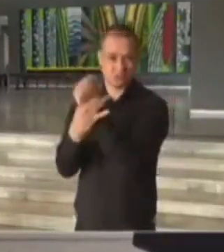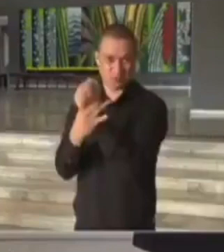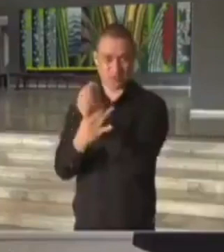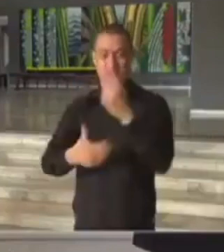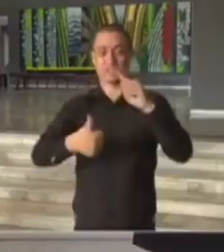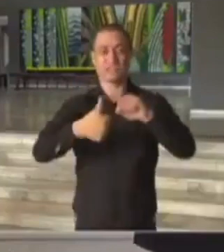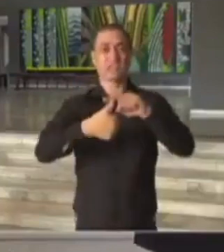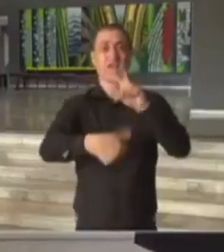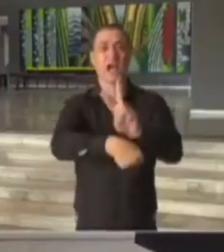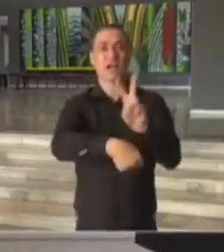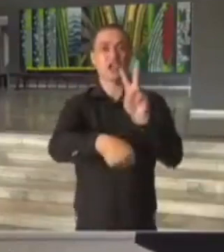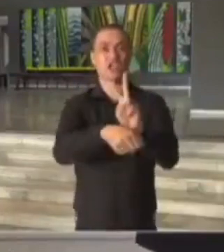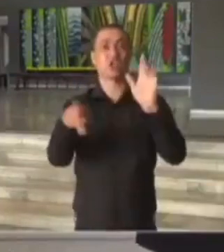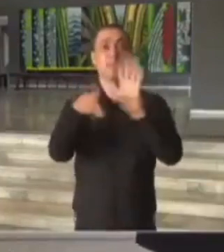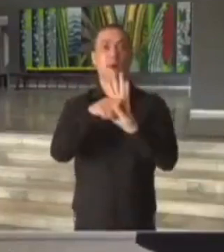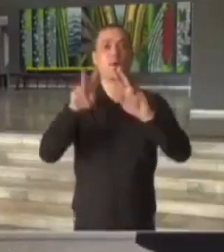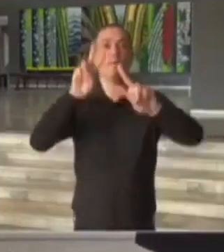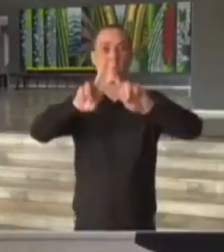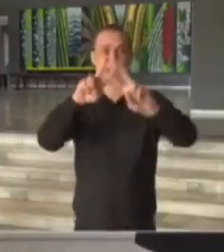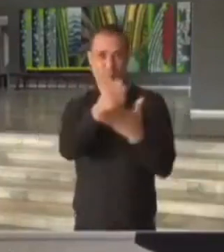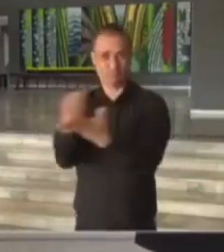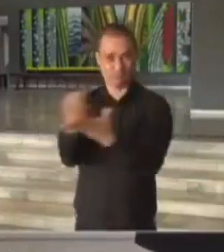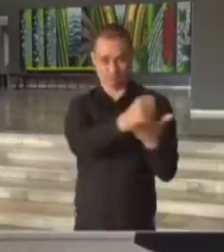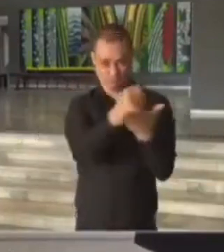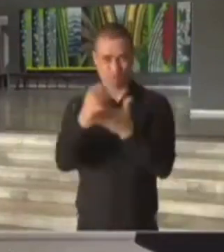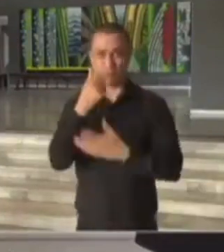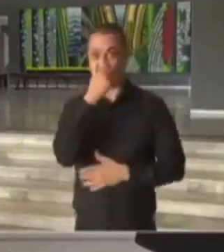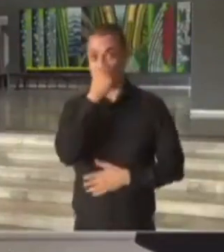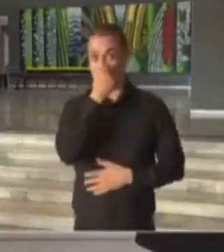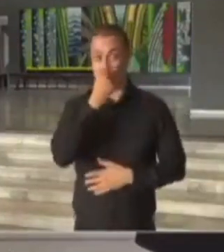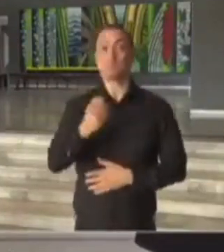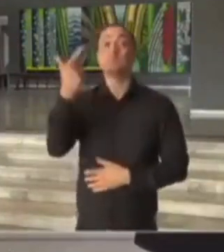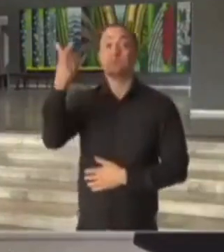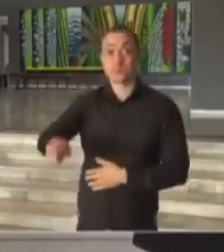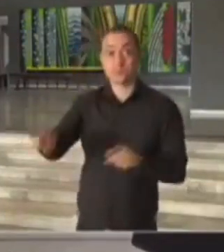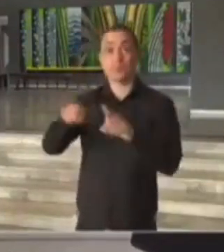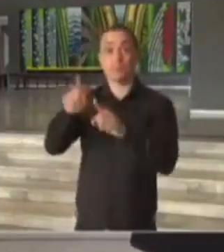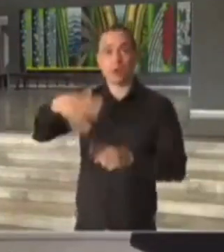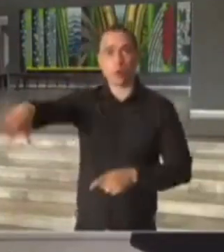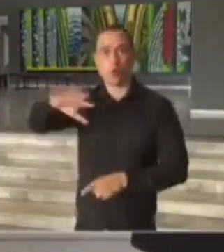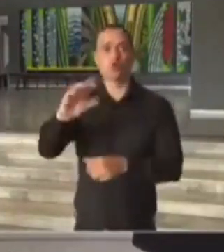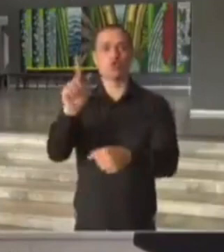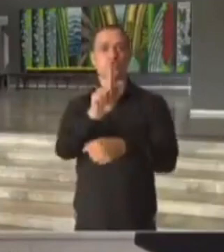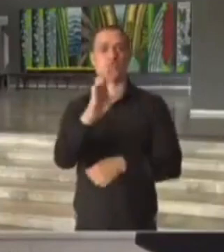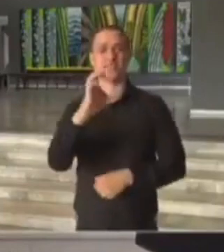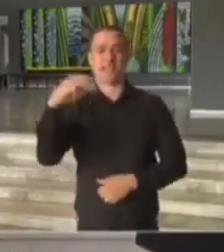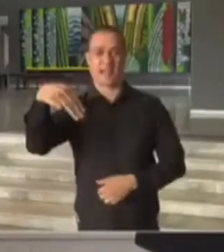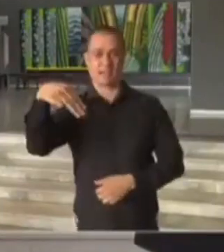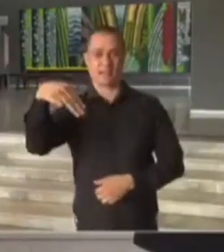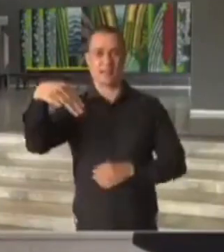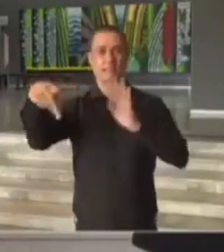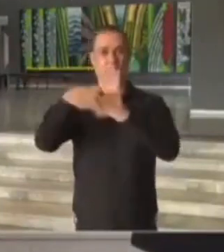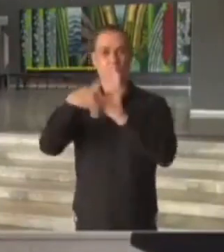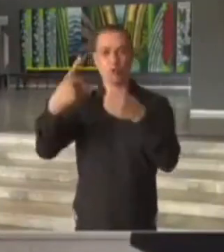agentes de escolta penitenciária, além dos efetivos de todas as guardas civis metropolitanas